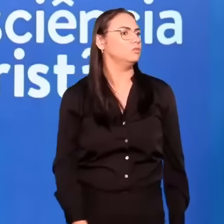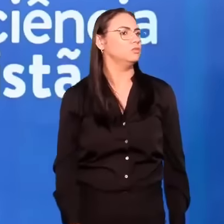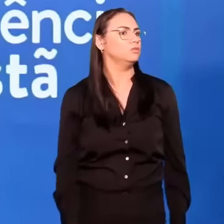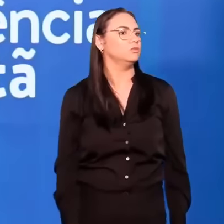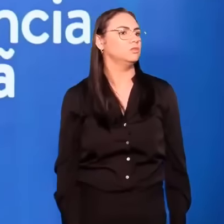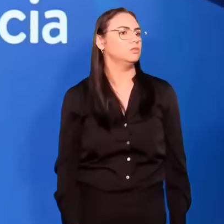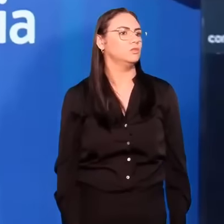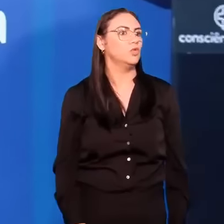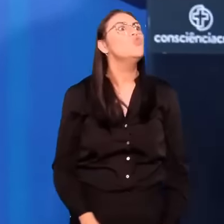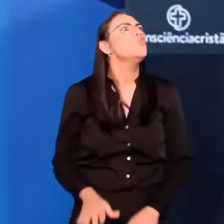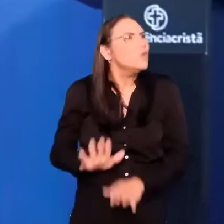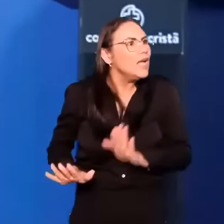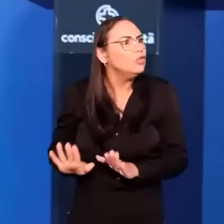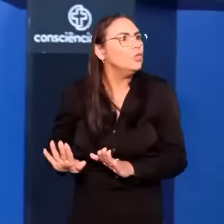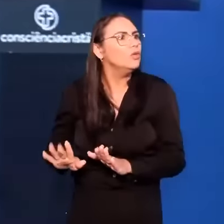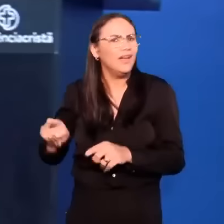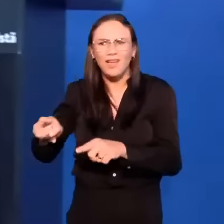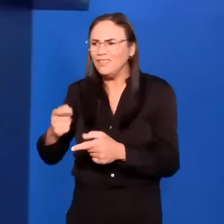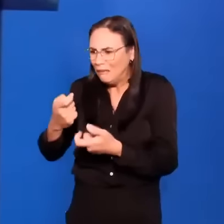Pare de mexer com esse lixo.